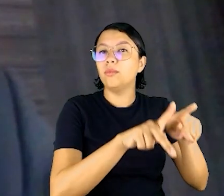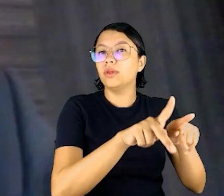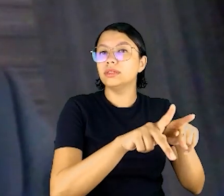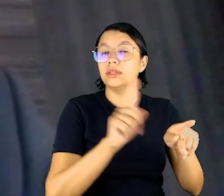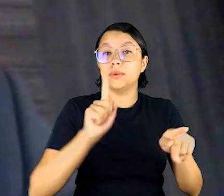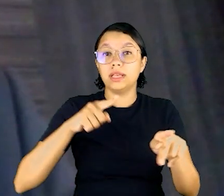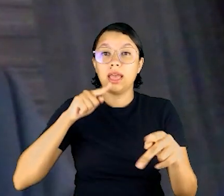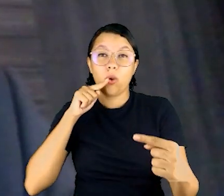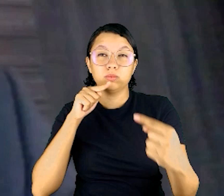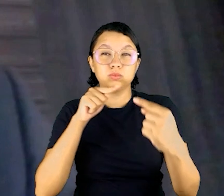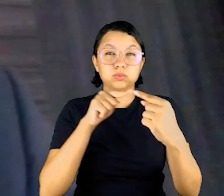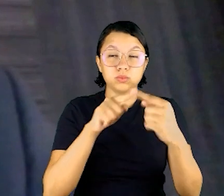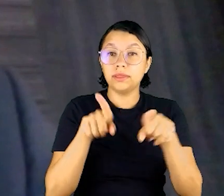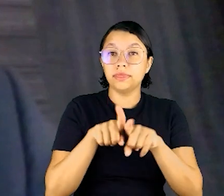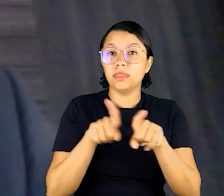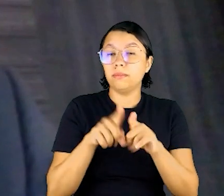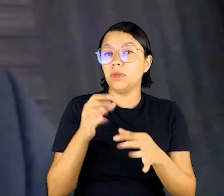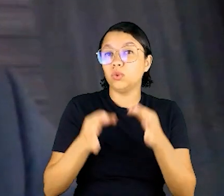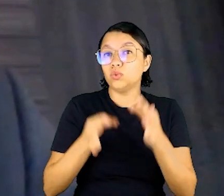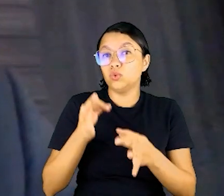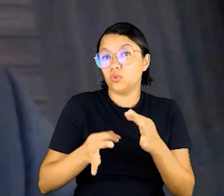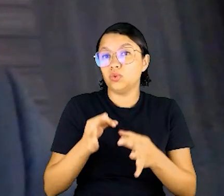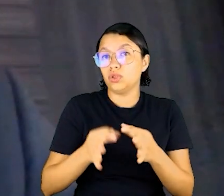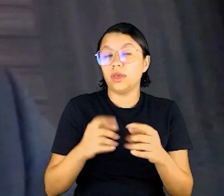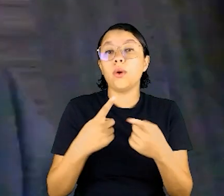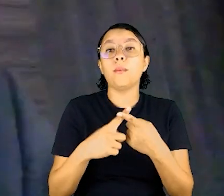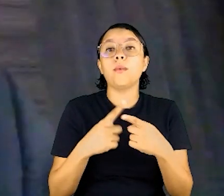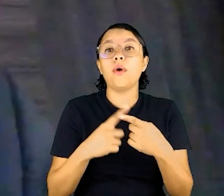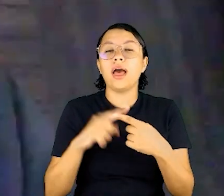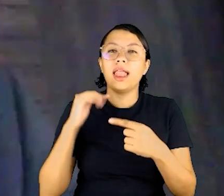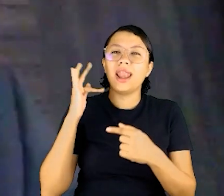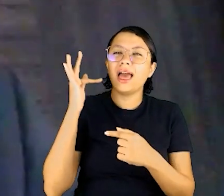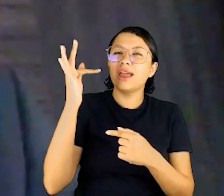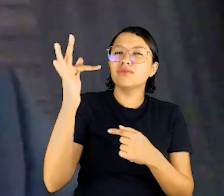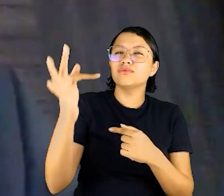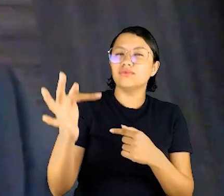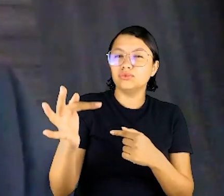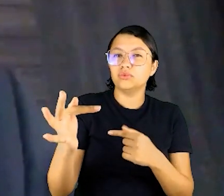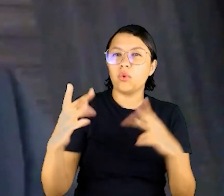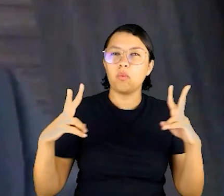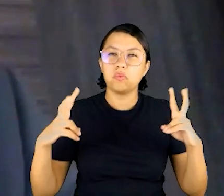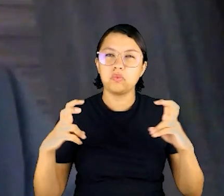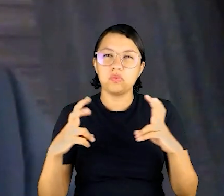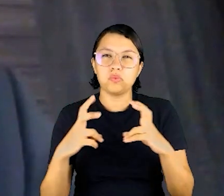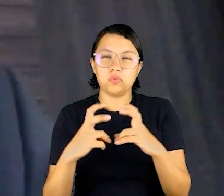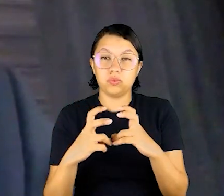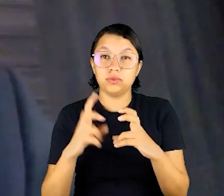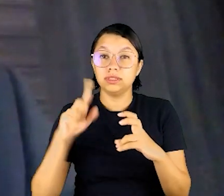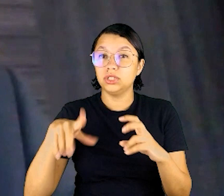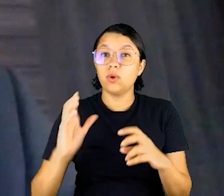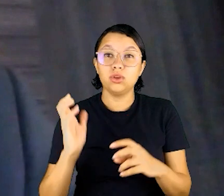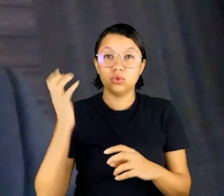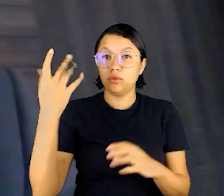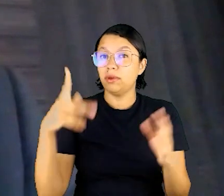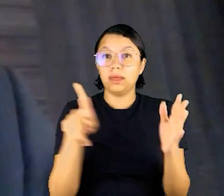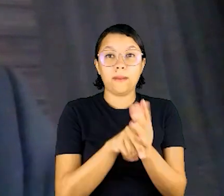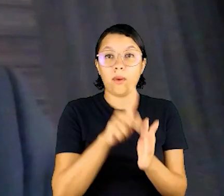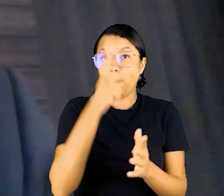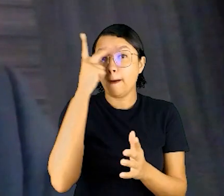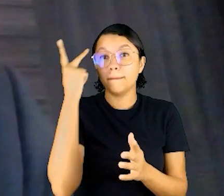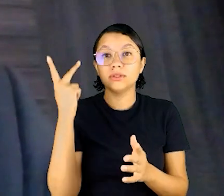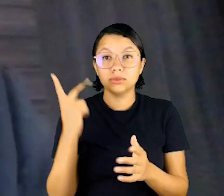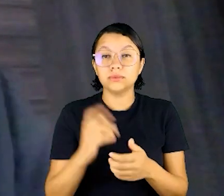população, que é uma missão também do judiciário, até para que lá na frente, os conflitos de interesse sejam